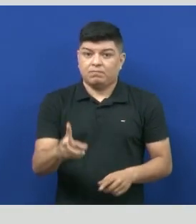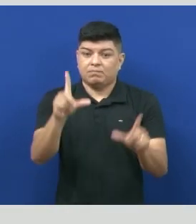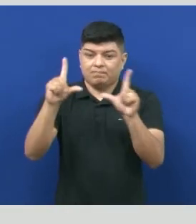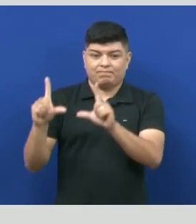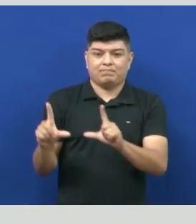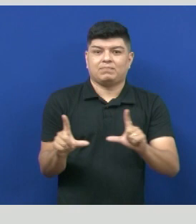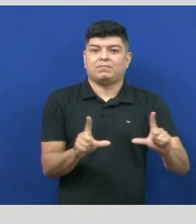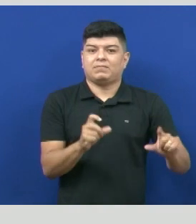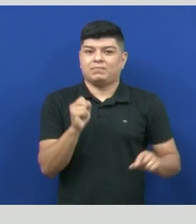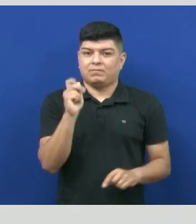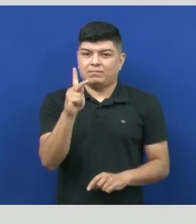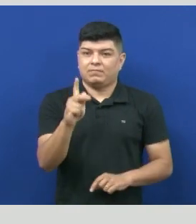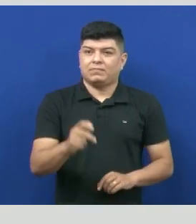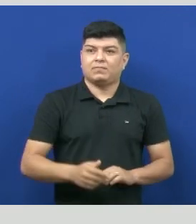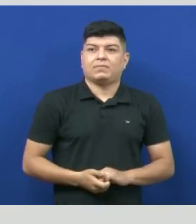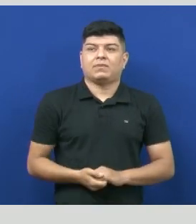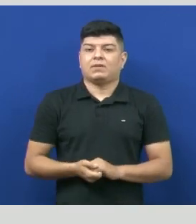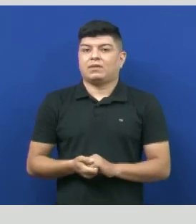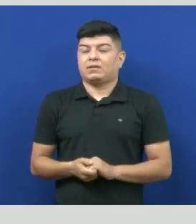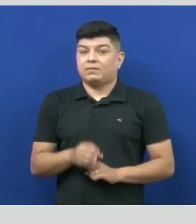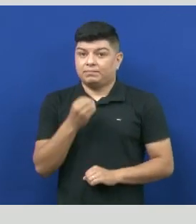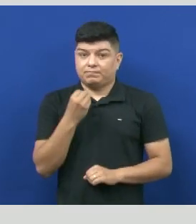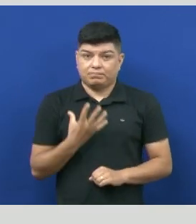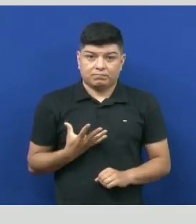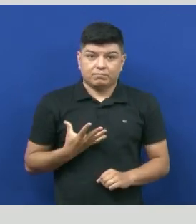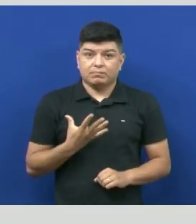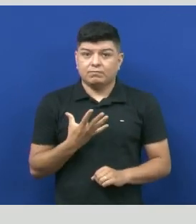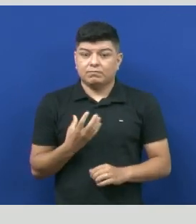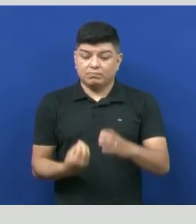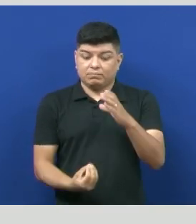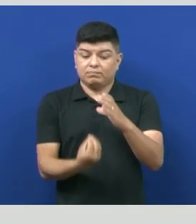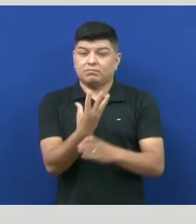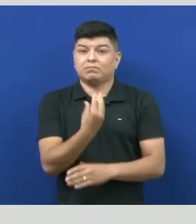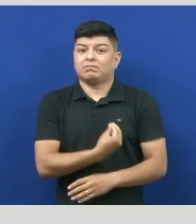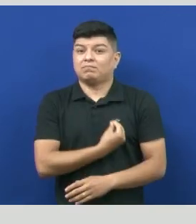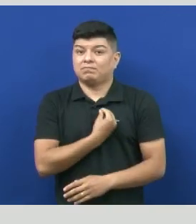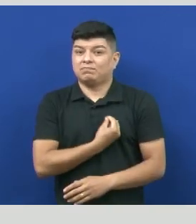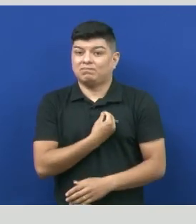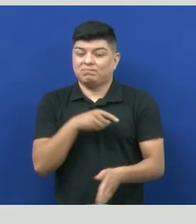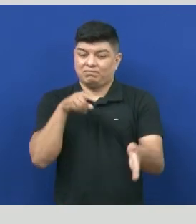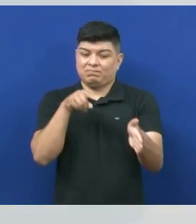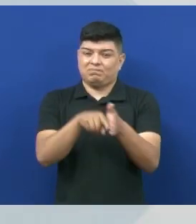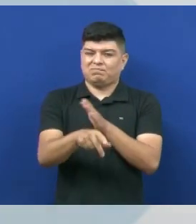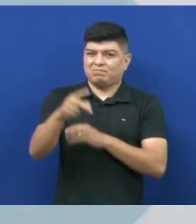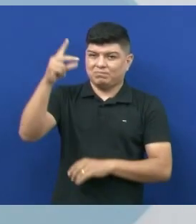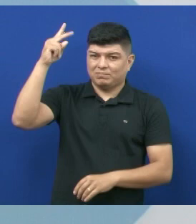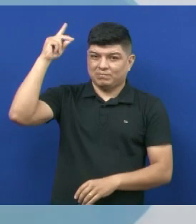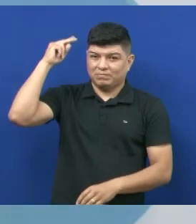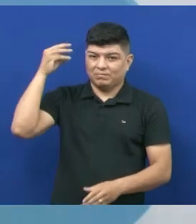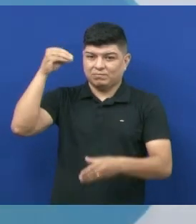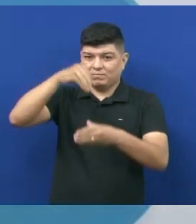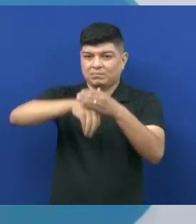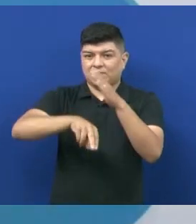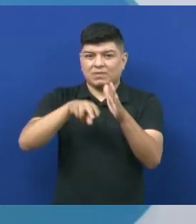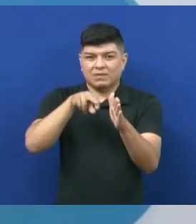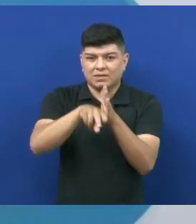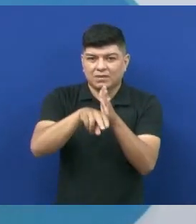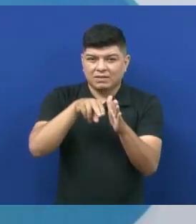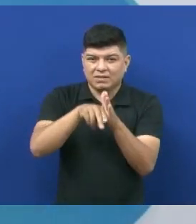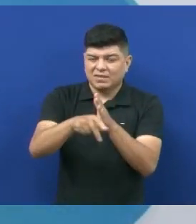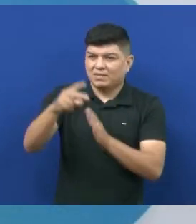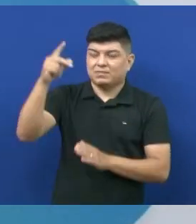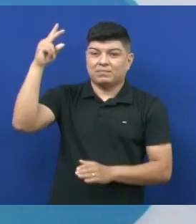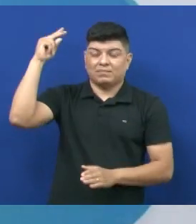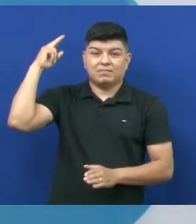PowerPoint para vocês aí, vamos lá. Bom, a origem da vida é uma das questões mais antigas dentro da biologia, que vem desde a